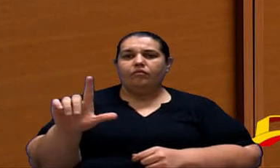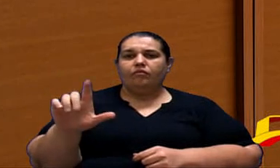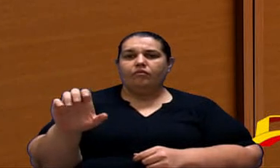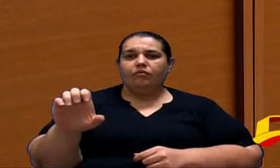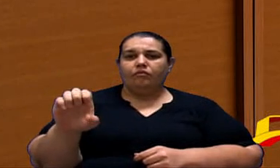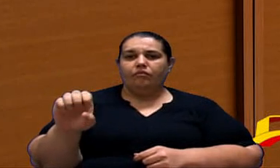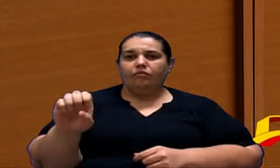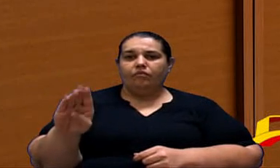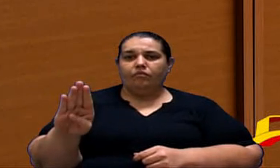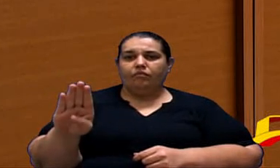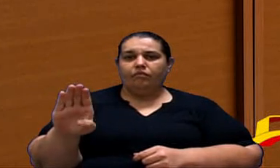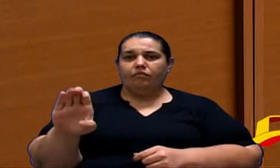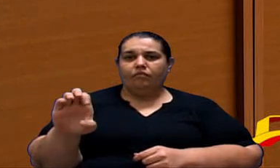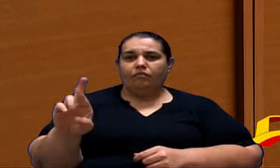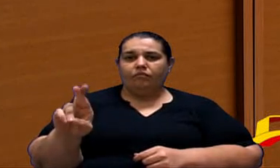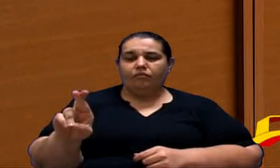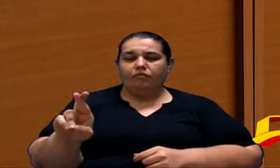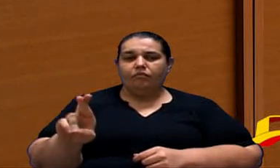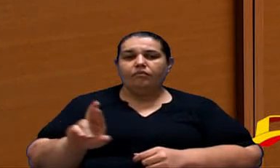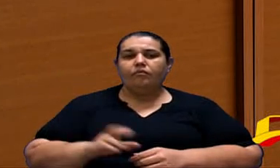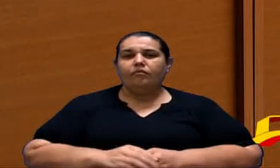Kleber está no